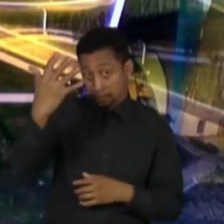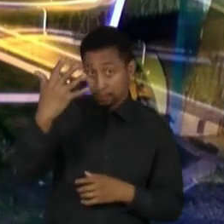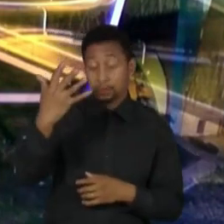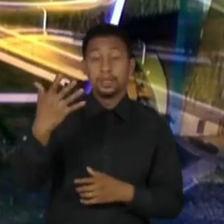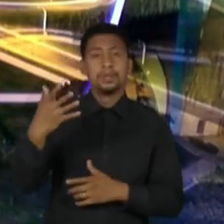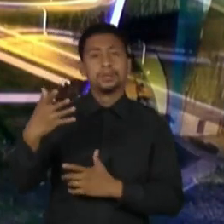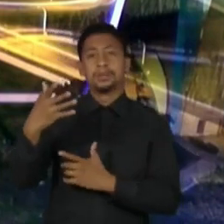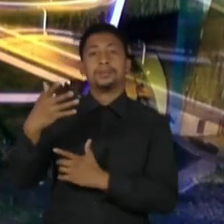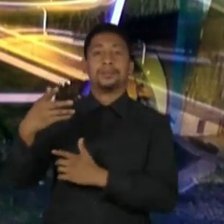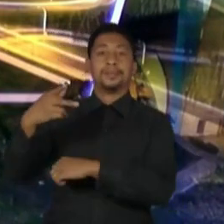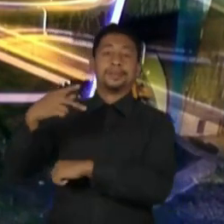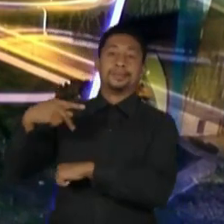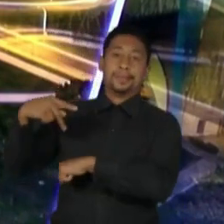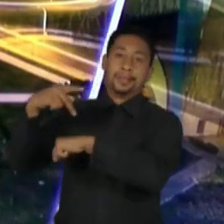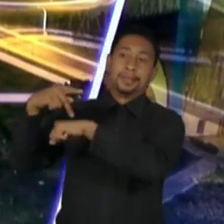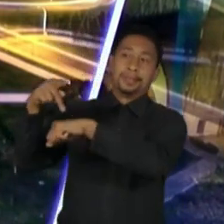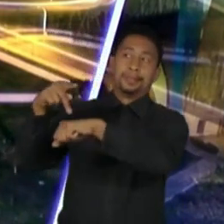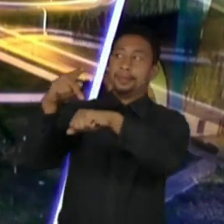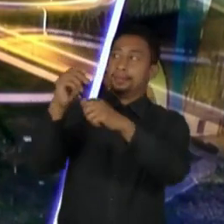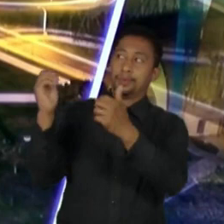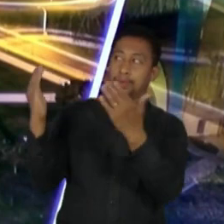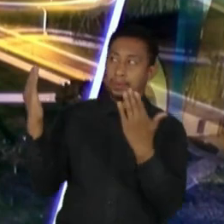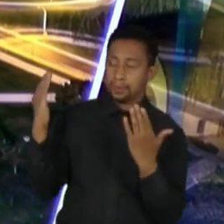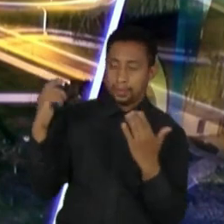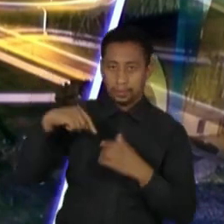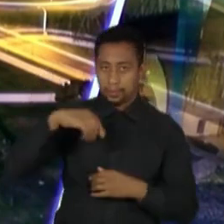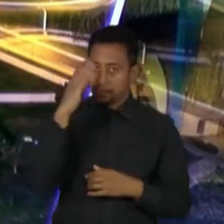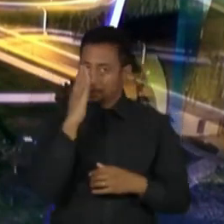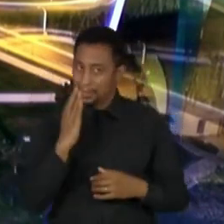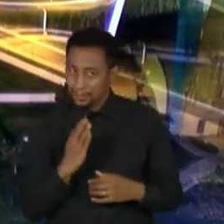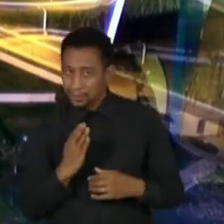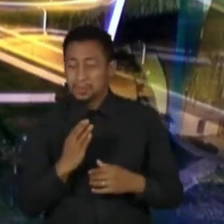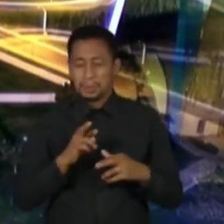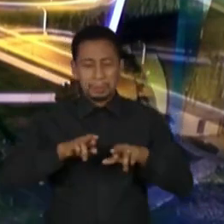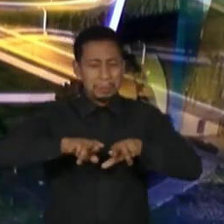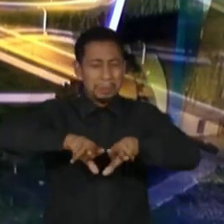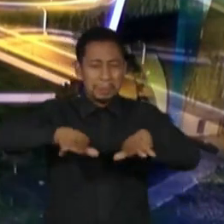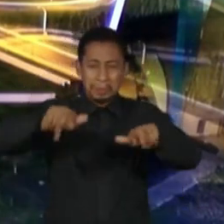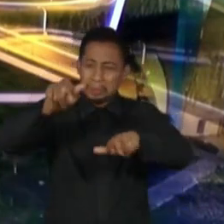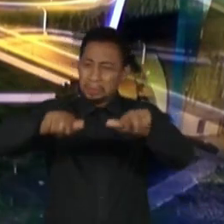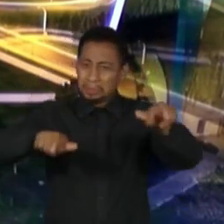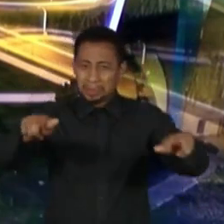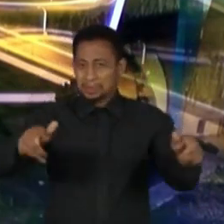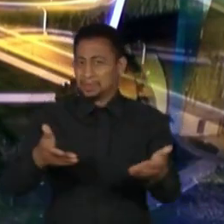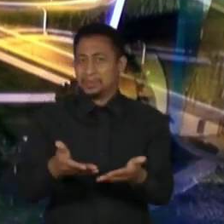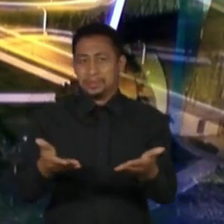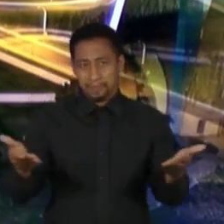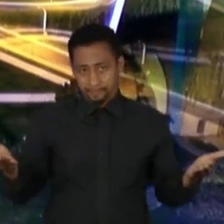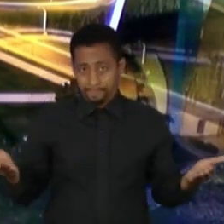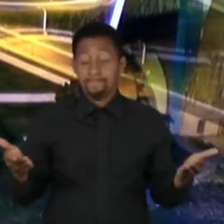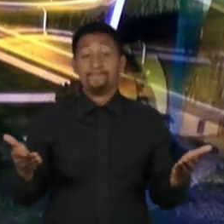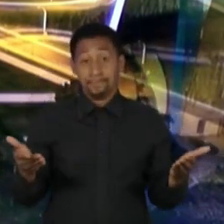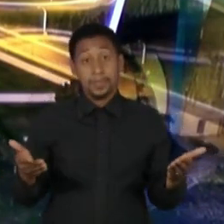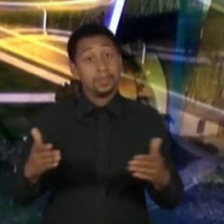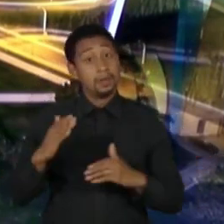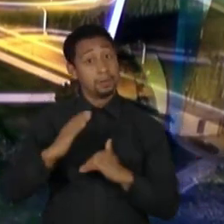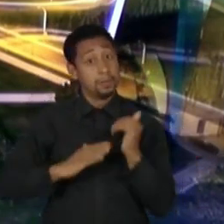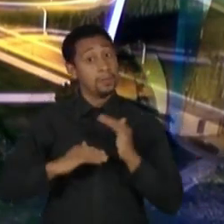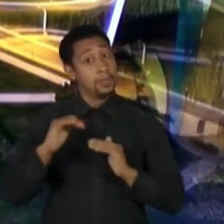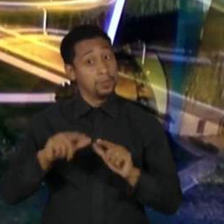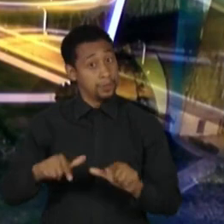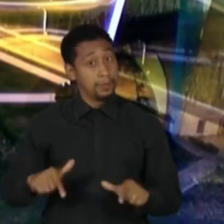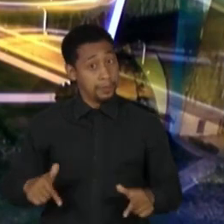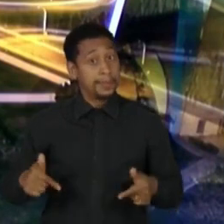lembro com alguma frequência, de muitas humanidades e de enormes desumanidades que se praticam